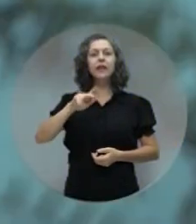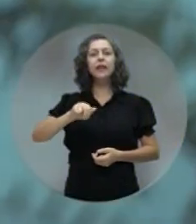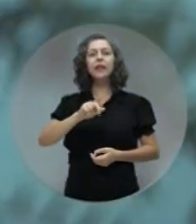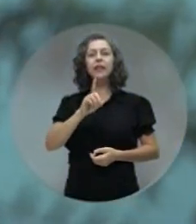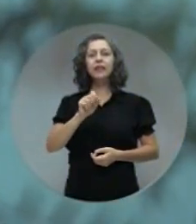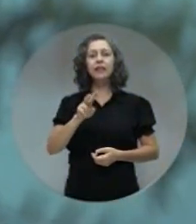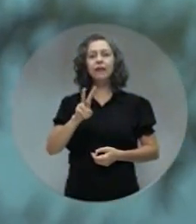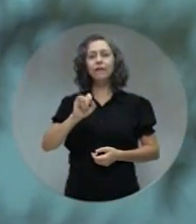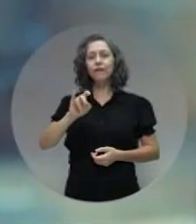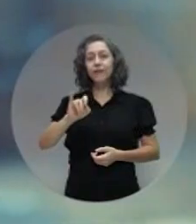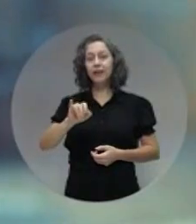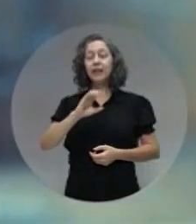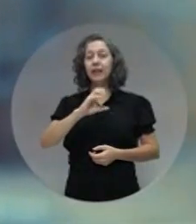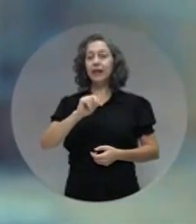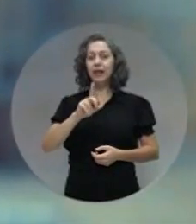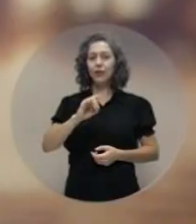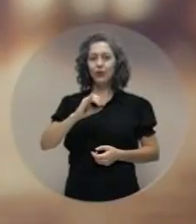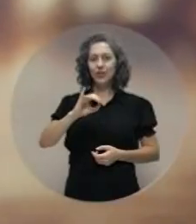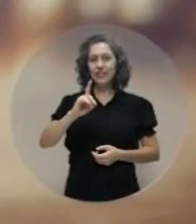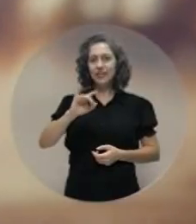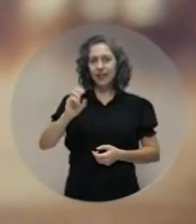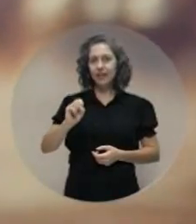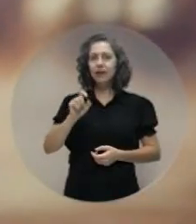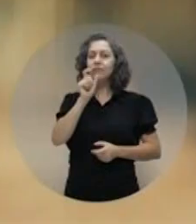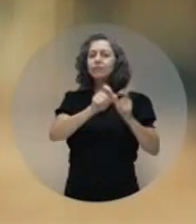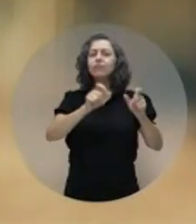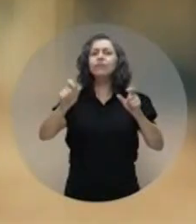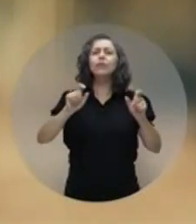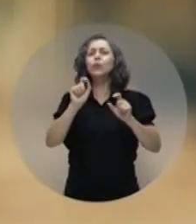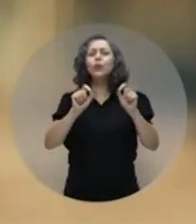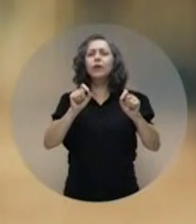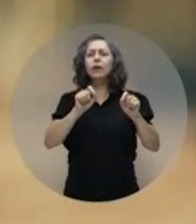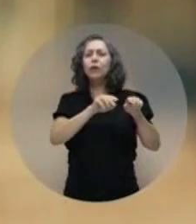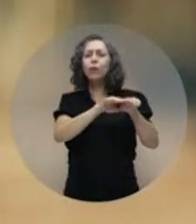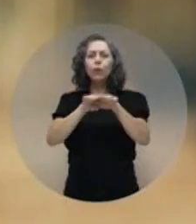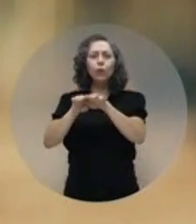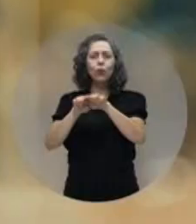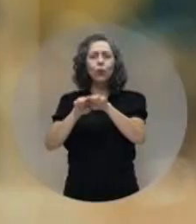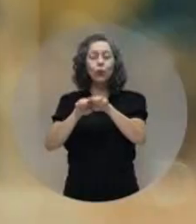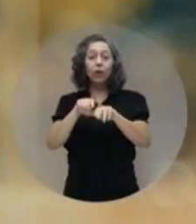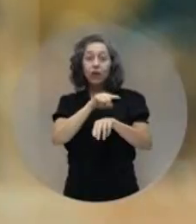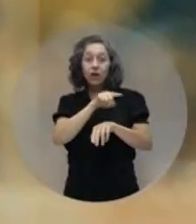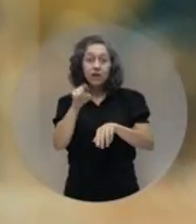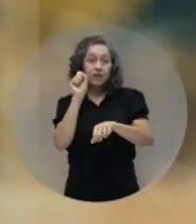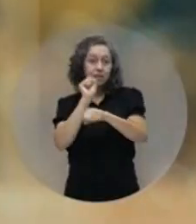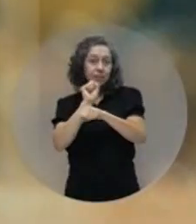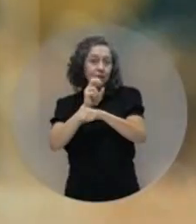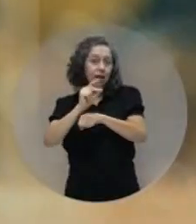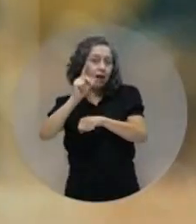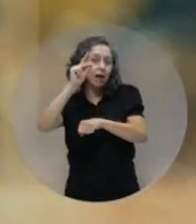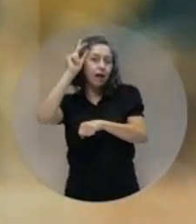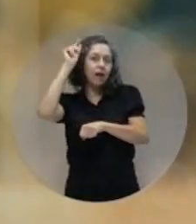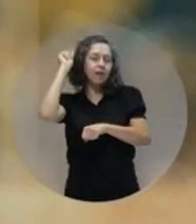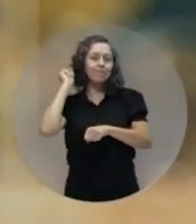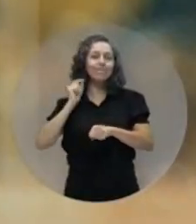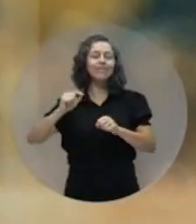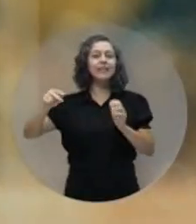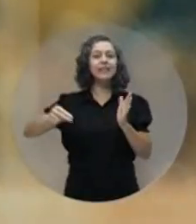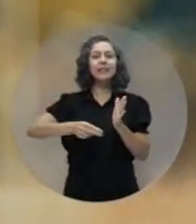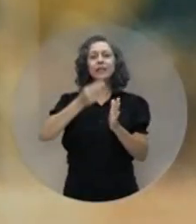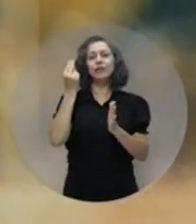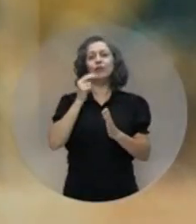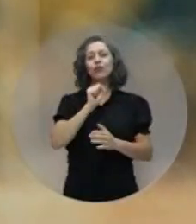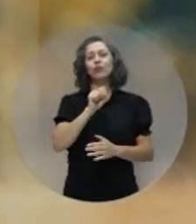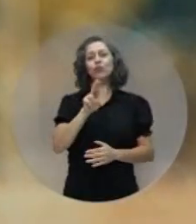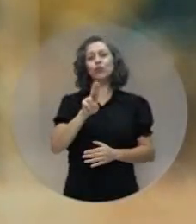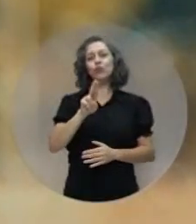Miriam, Davi e Claudiceia. Sabe o que essas pessoas têm em comum? Todas elas estavam esperando há muito tempo para fazer